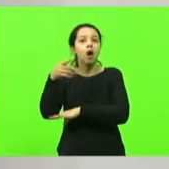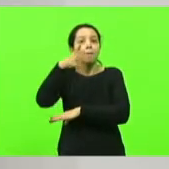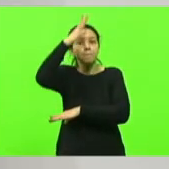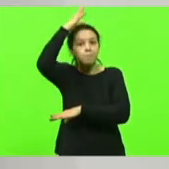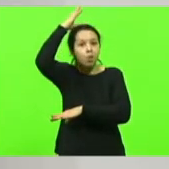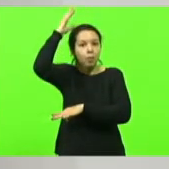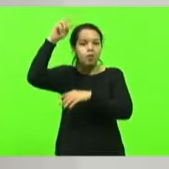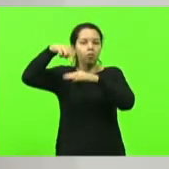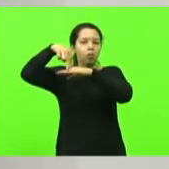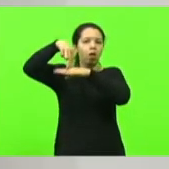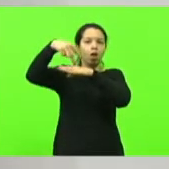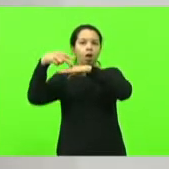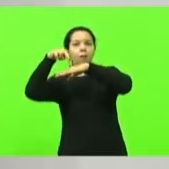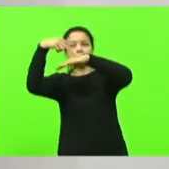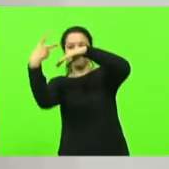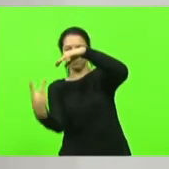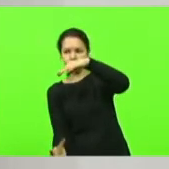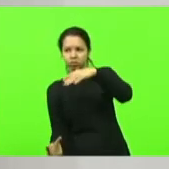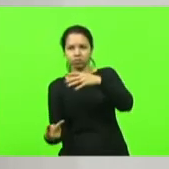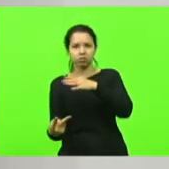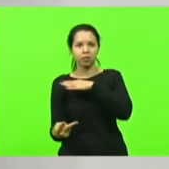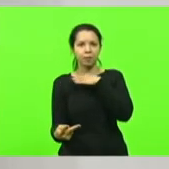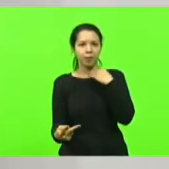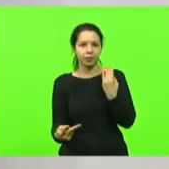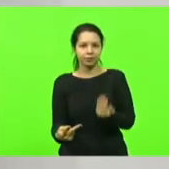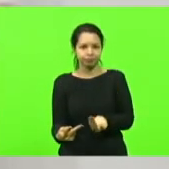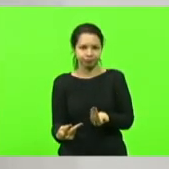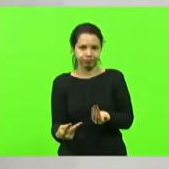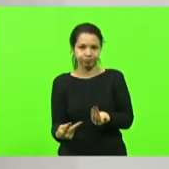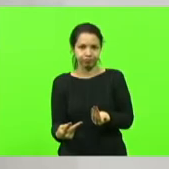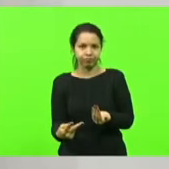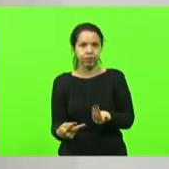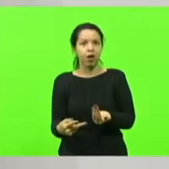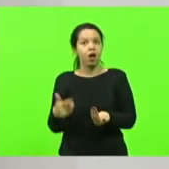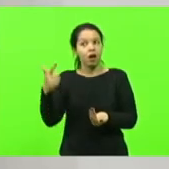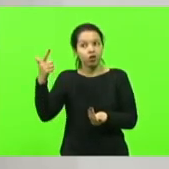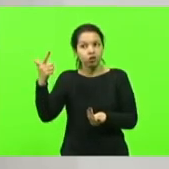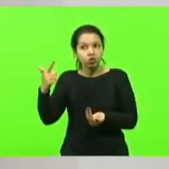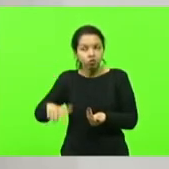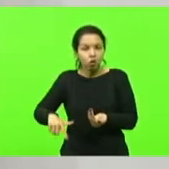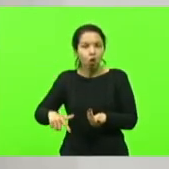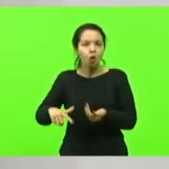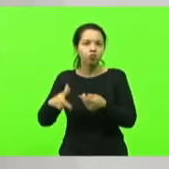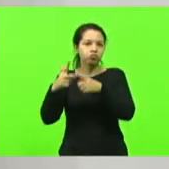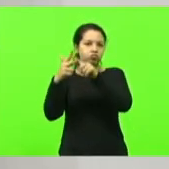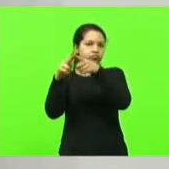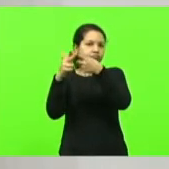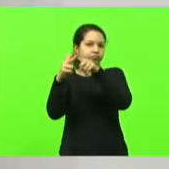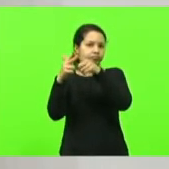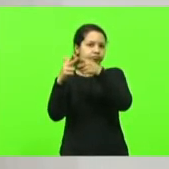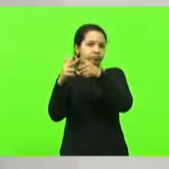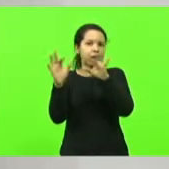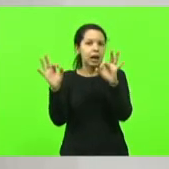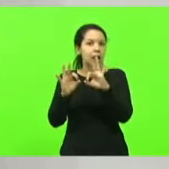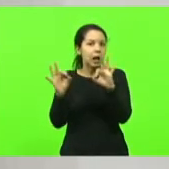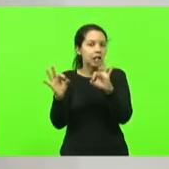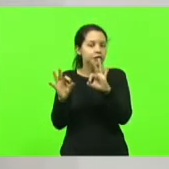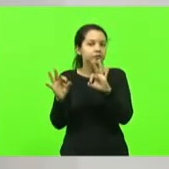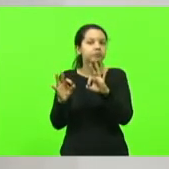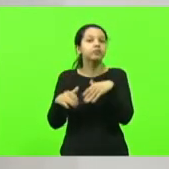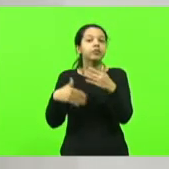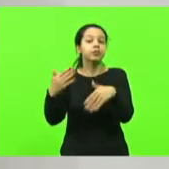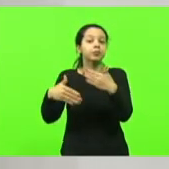a falecer. Aí, depois daquilo, não foi mexido naquele pequeno vazamento. Resultado,